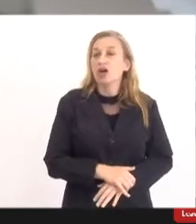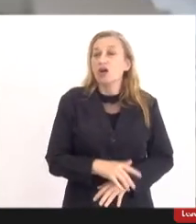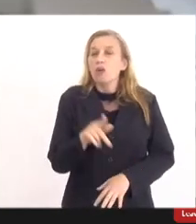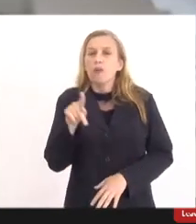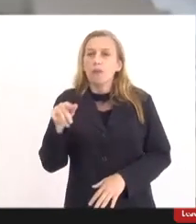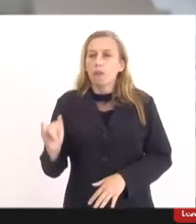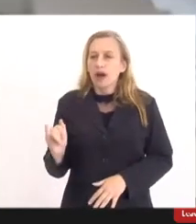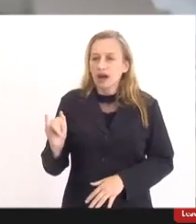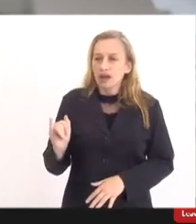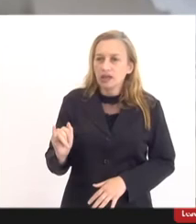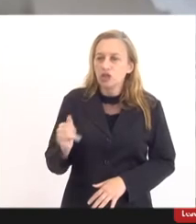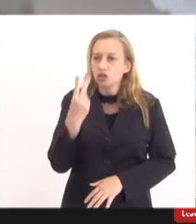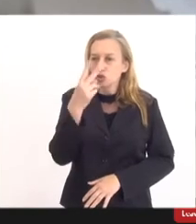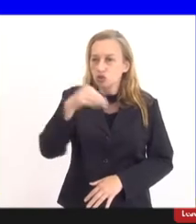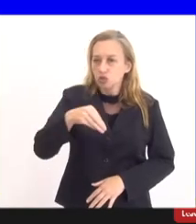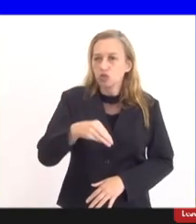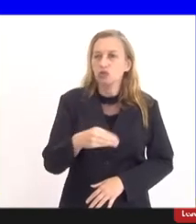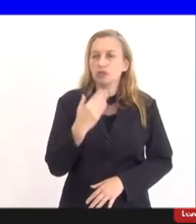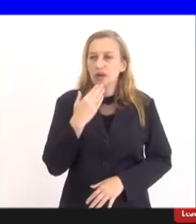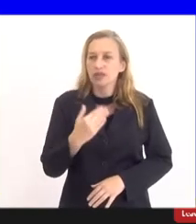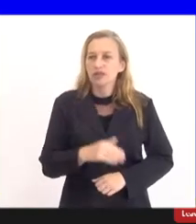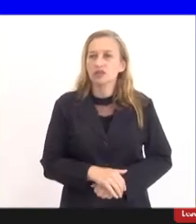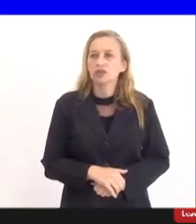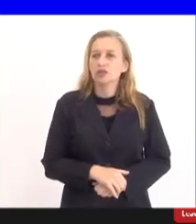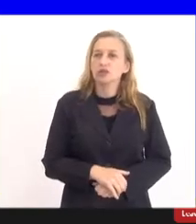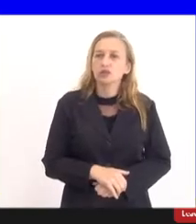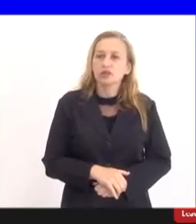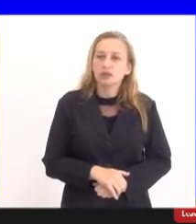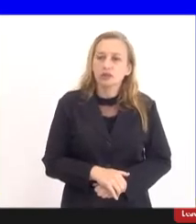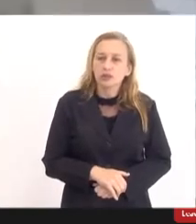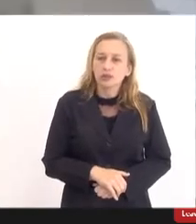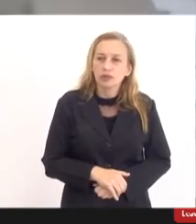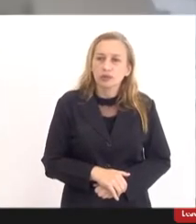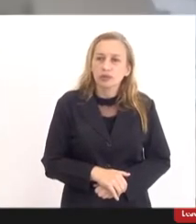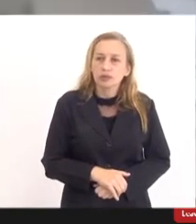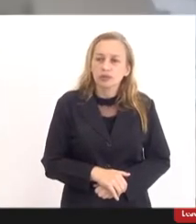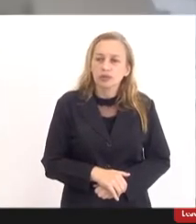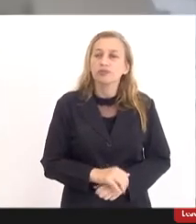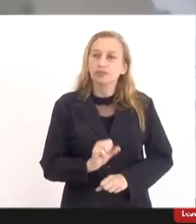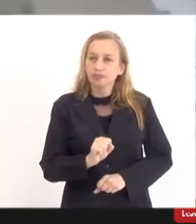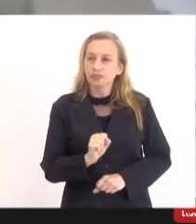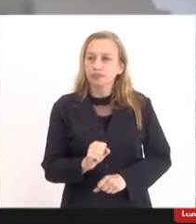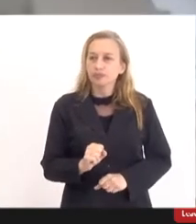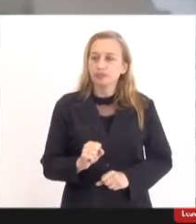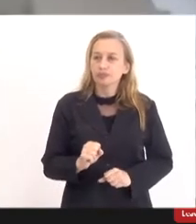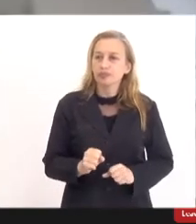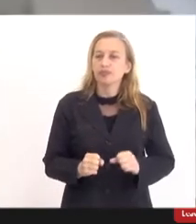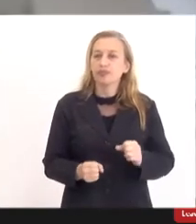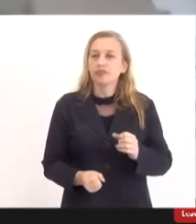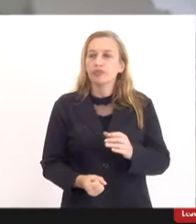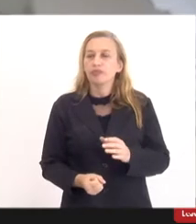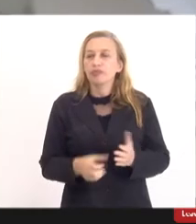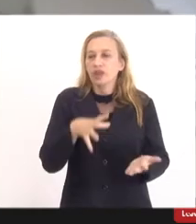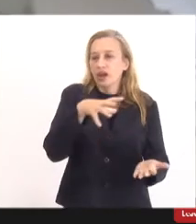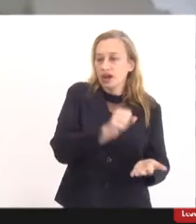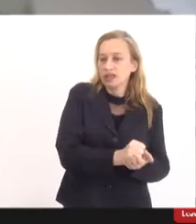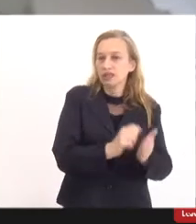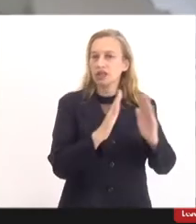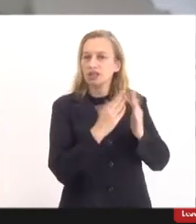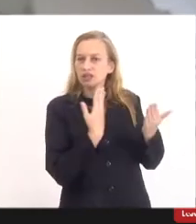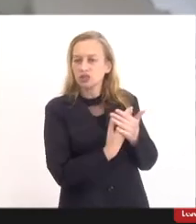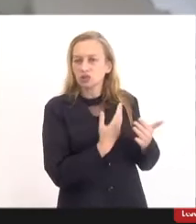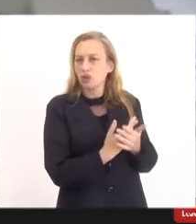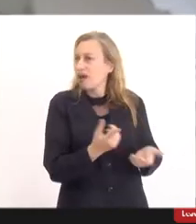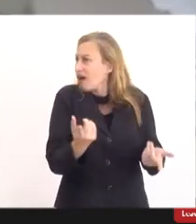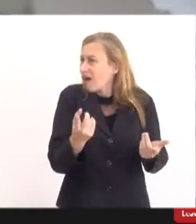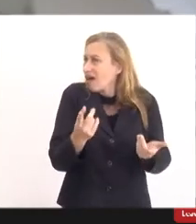os pais estão sendo perdidos, sim, de realizar a matrícula de seus filhos, é totalmente